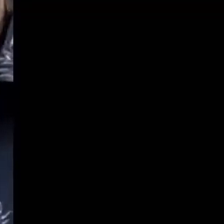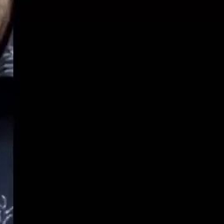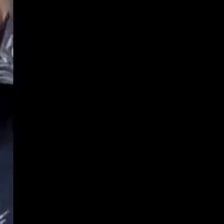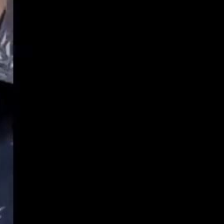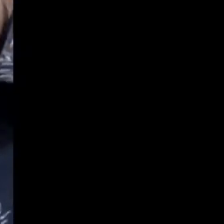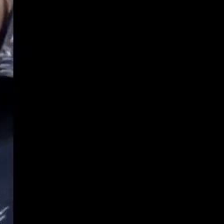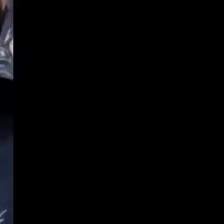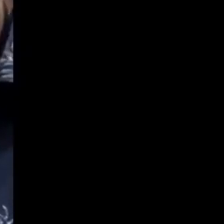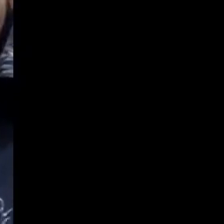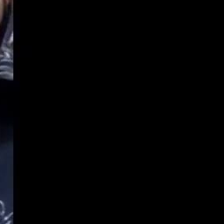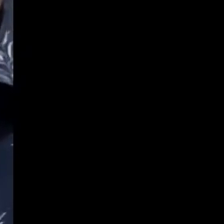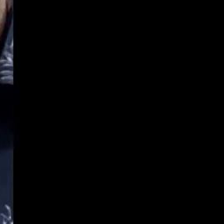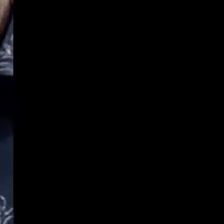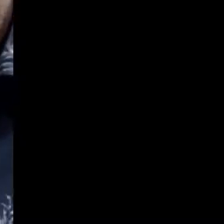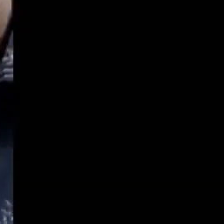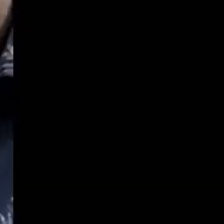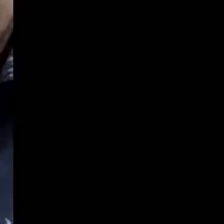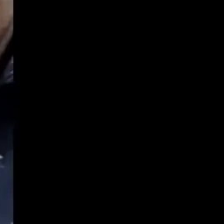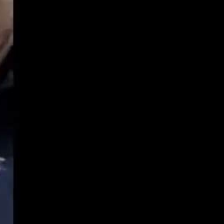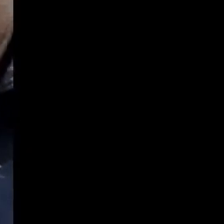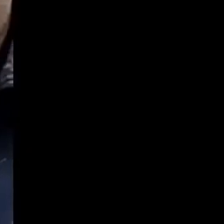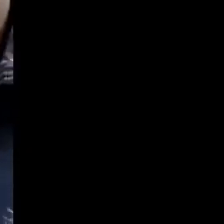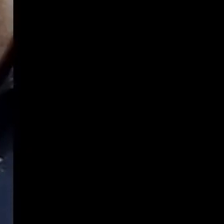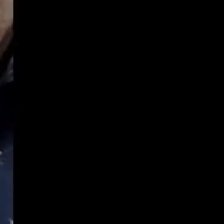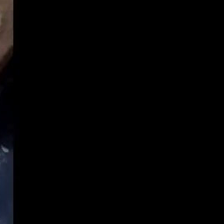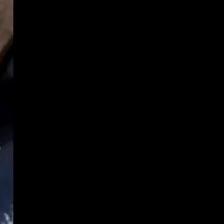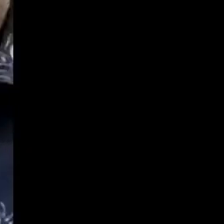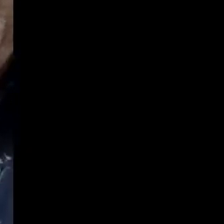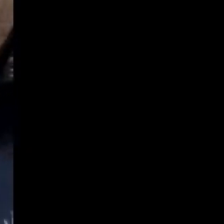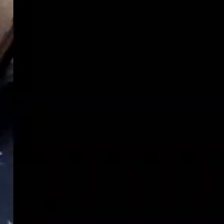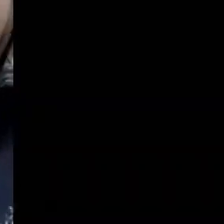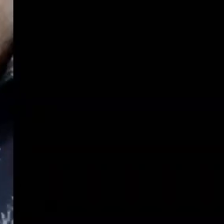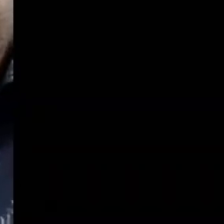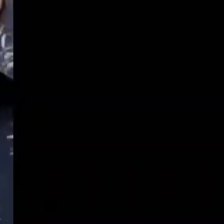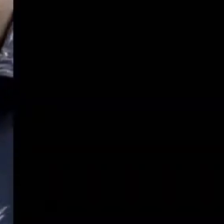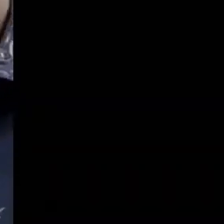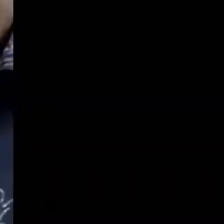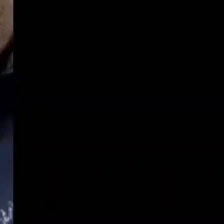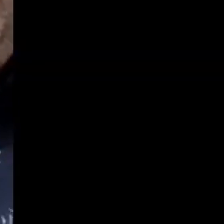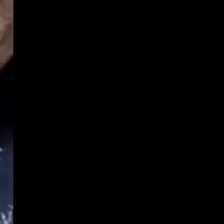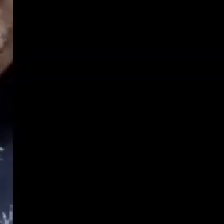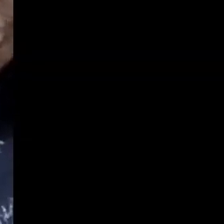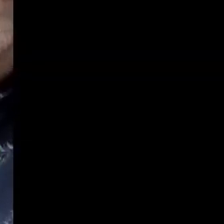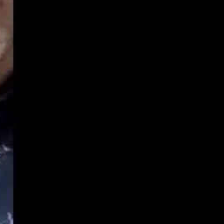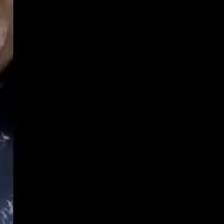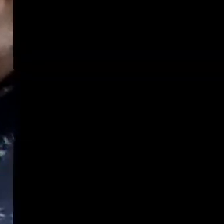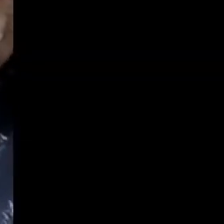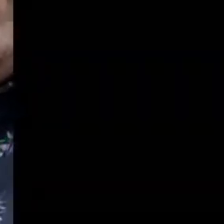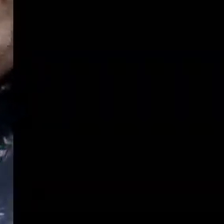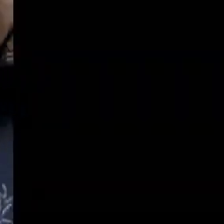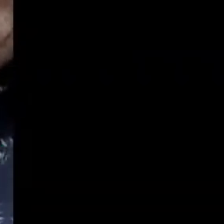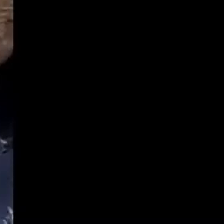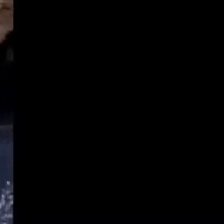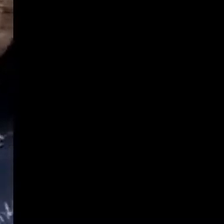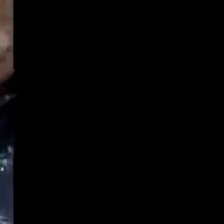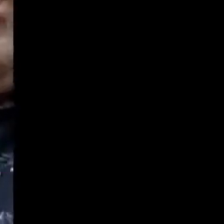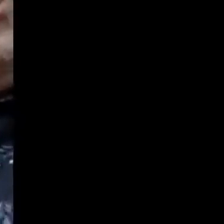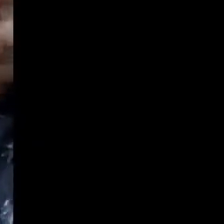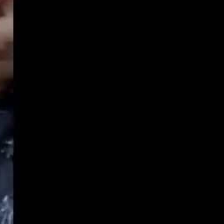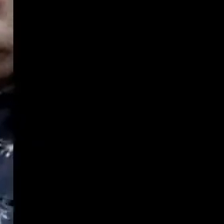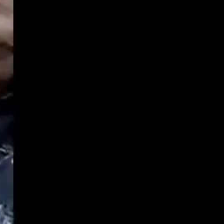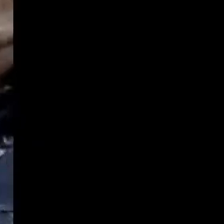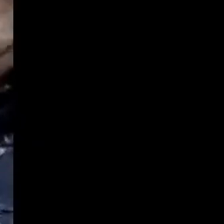nessa velocidade, para que em breve possa chegar lá no pé da Serra da Vila Topavo, sendo uma importante via aqui no nosso